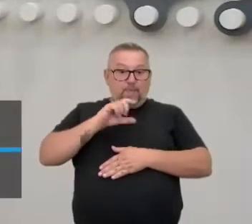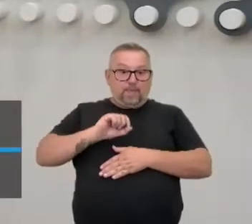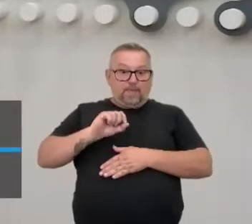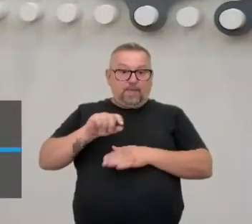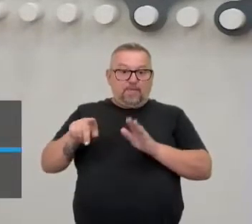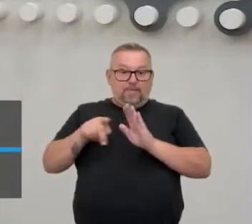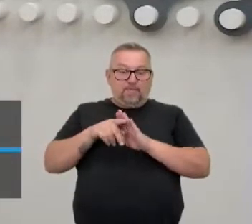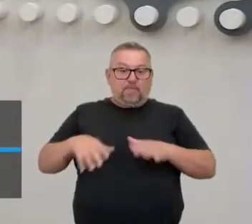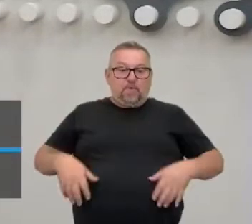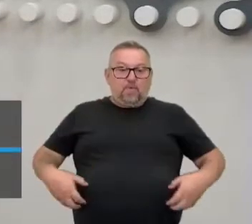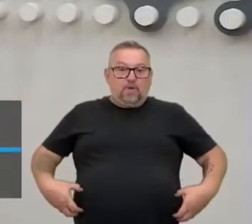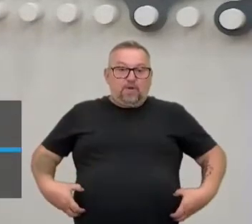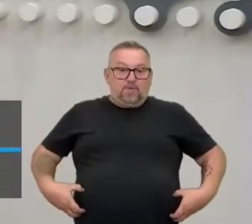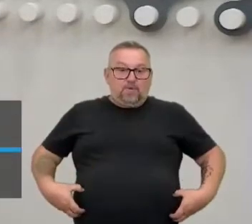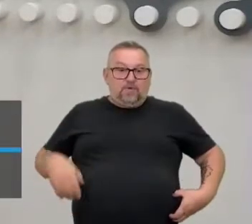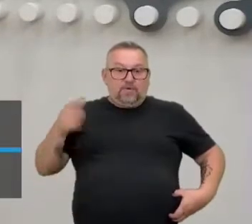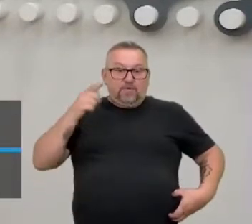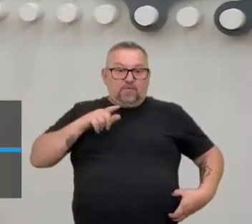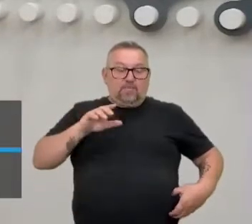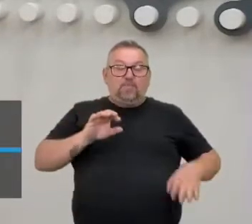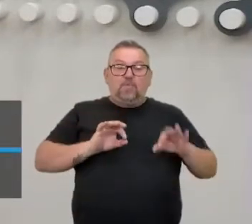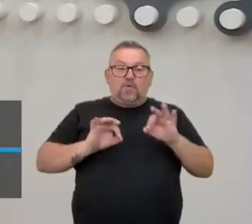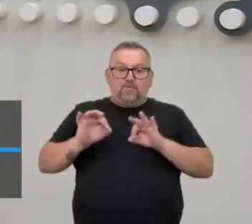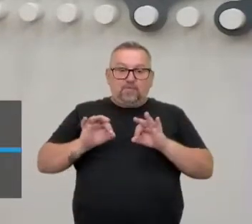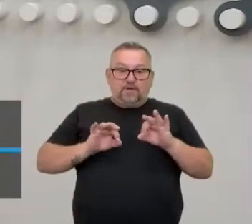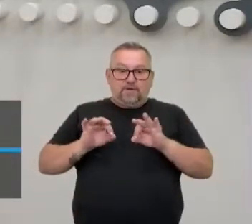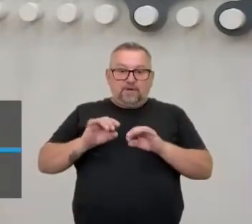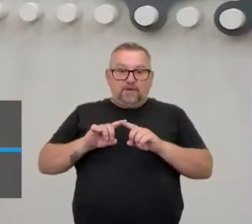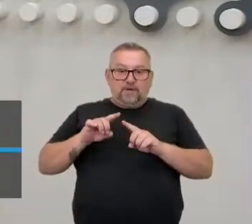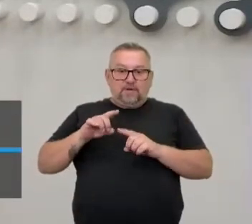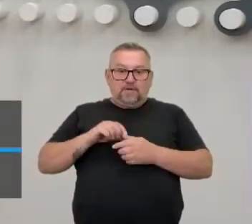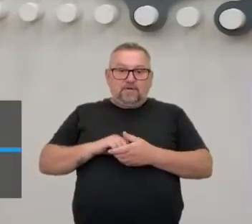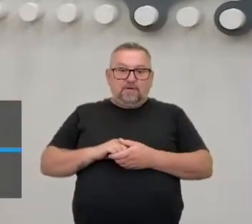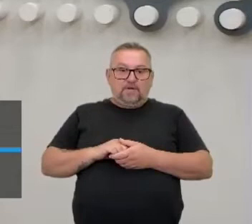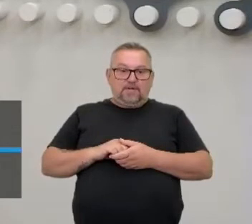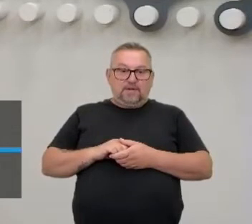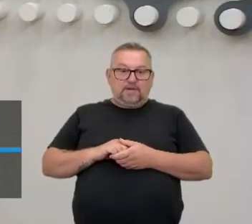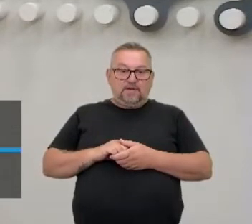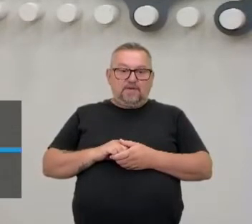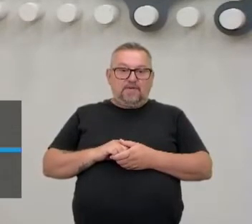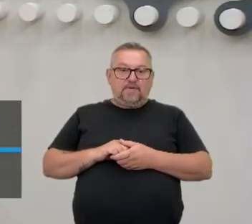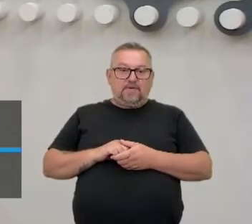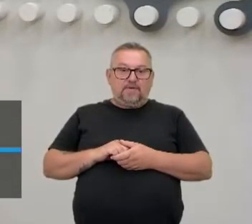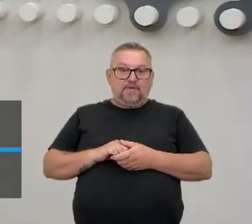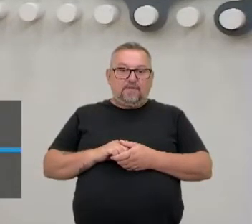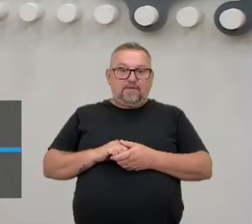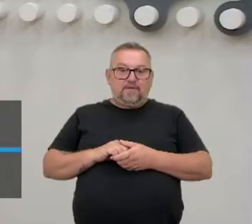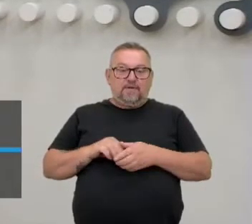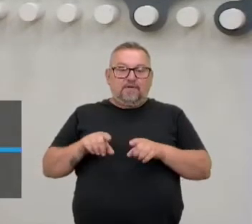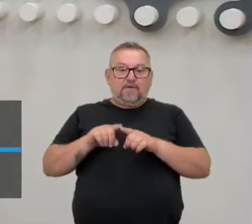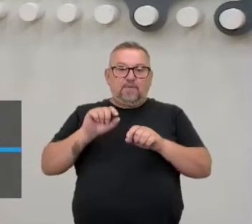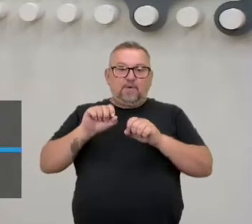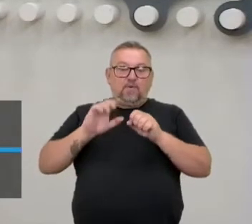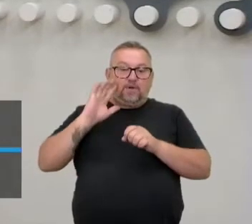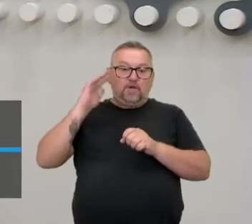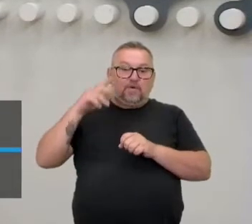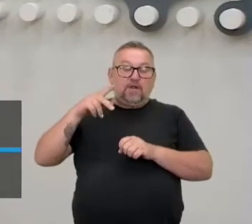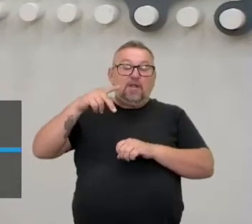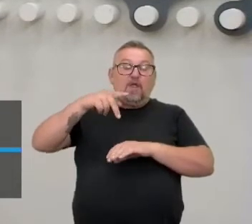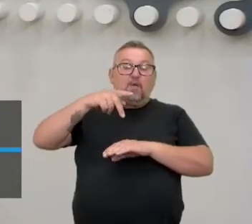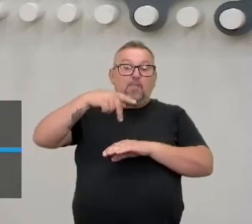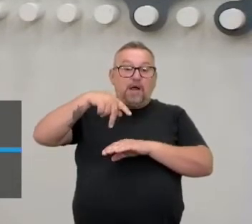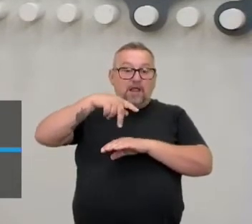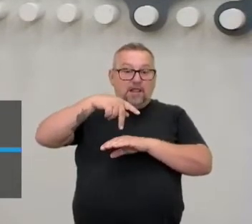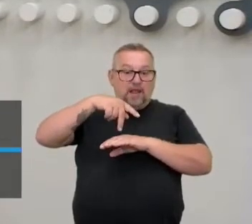questão aqui no quadril, que a gente consegue movimentar a cabeça do fêmeo dentro do quadril, né? E aí, o trabalho no balé é o